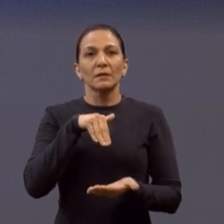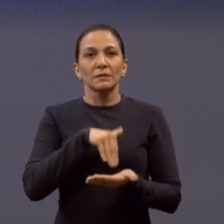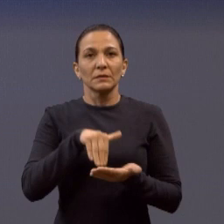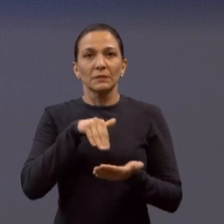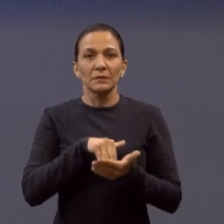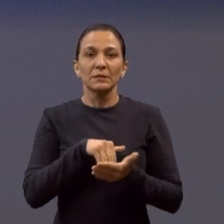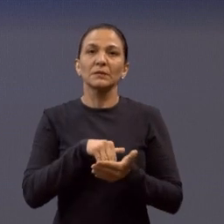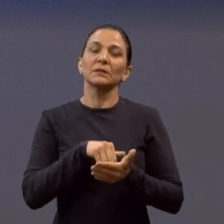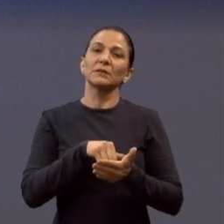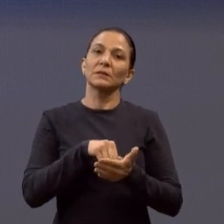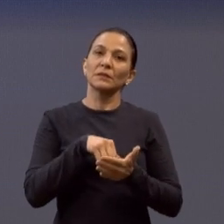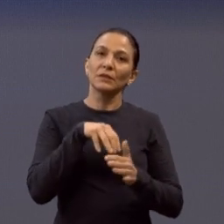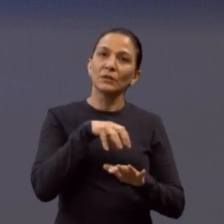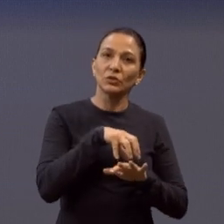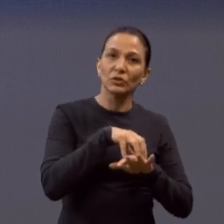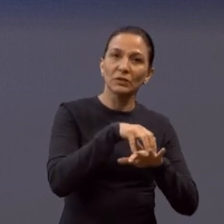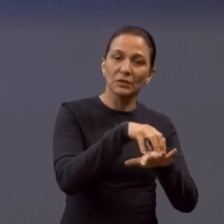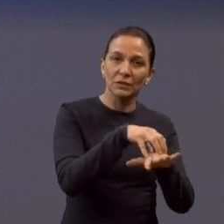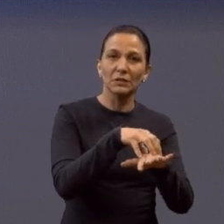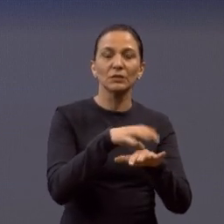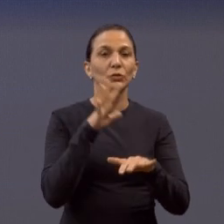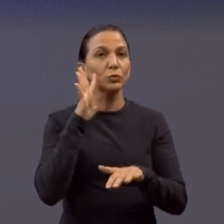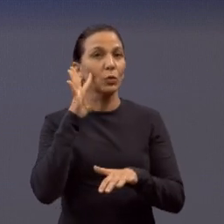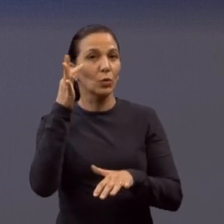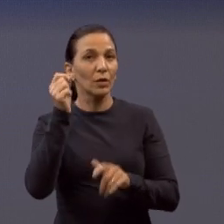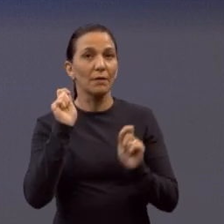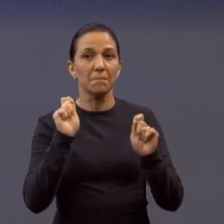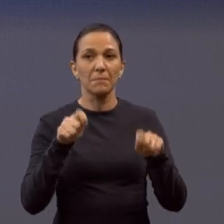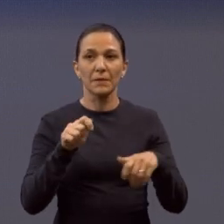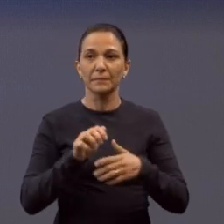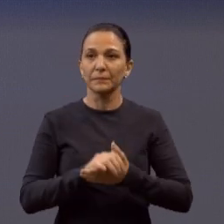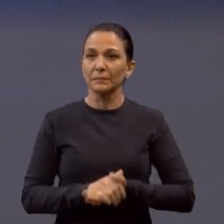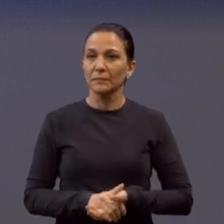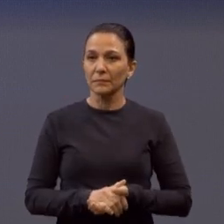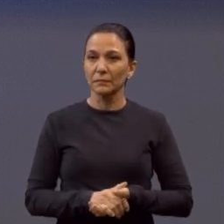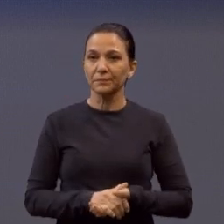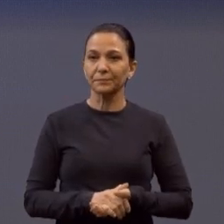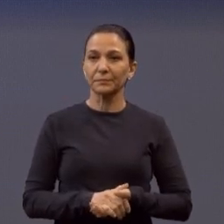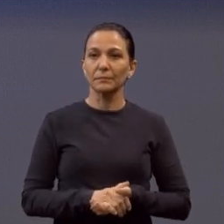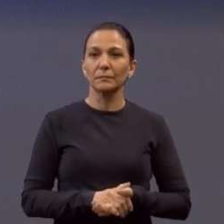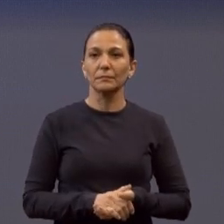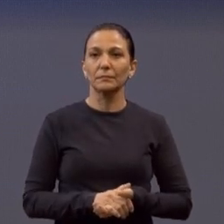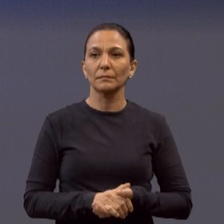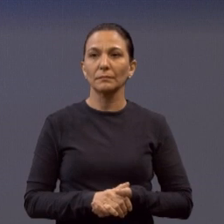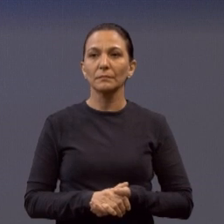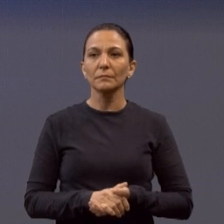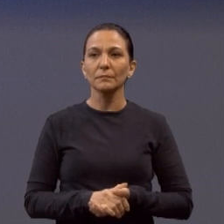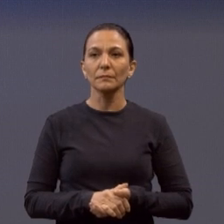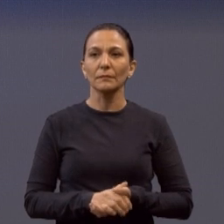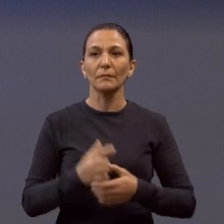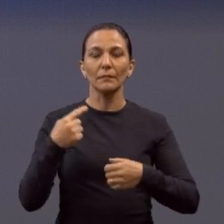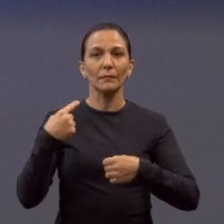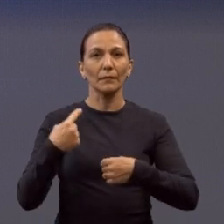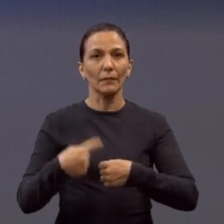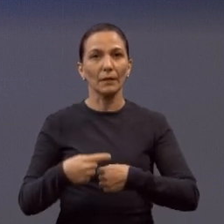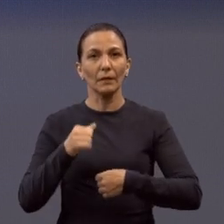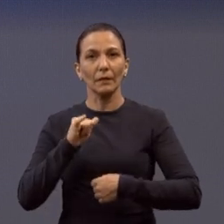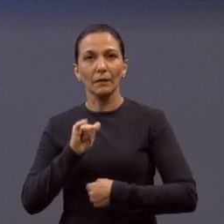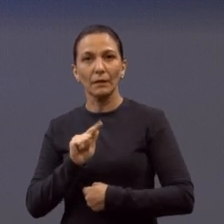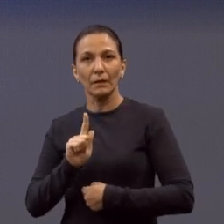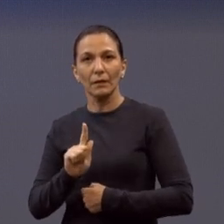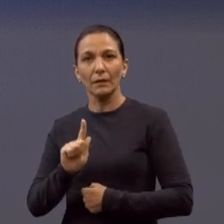Então, agradecer a toda a Secretaria de Trânsito. O próximo, fazendo favor. Jardim e Guatemi.